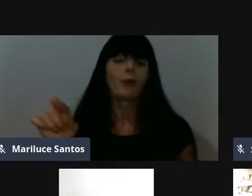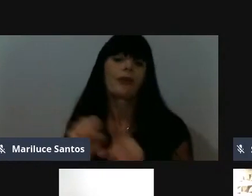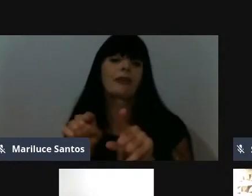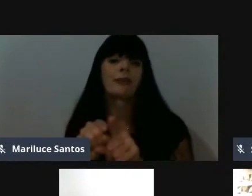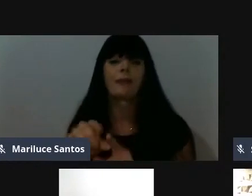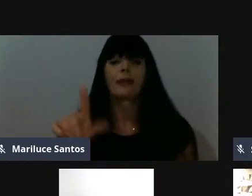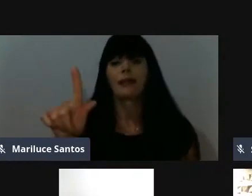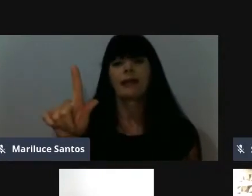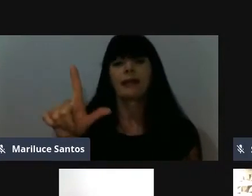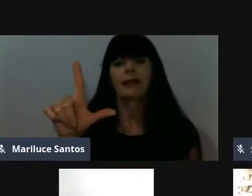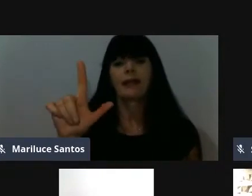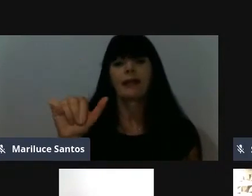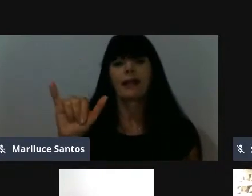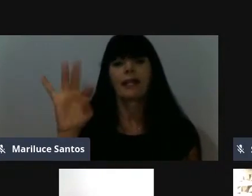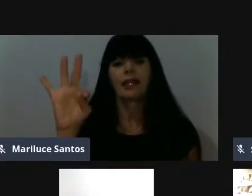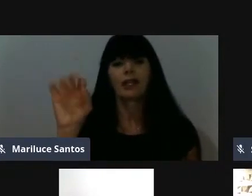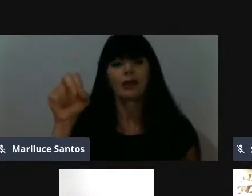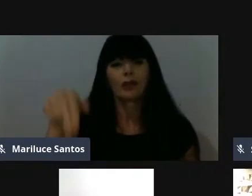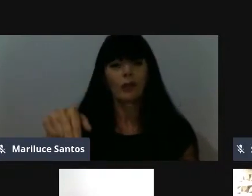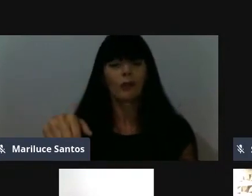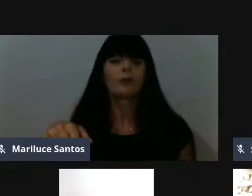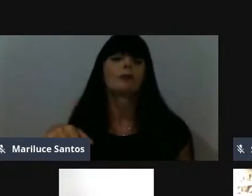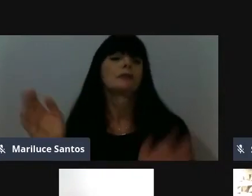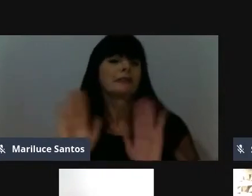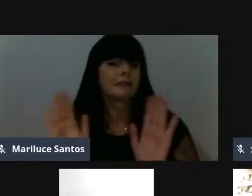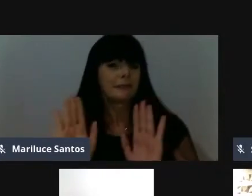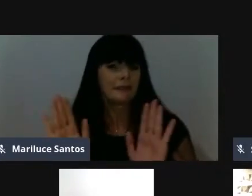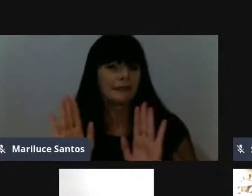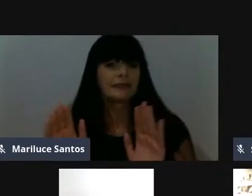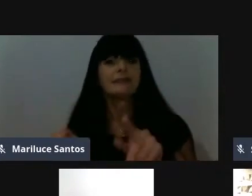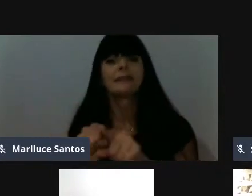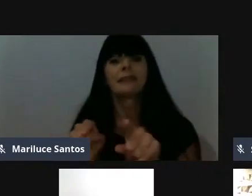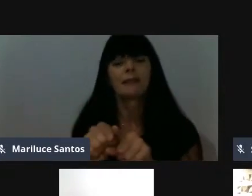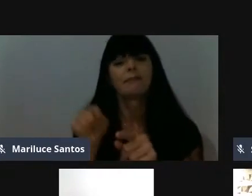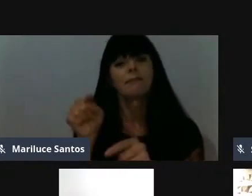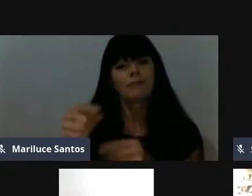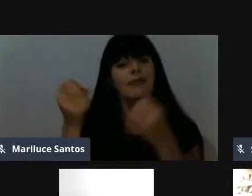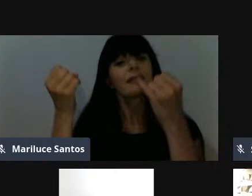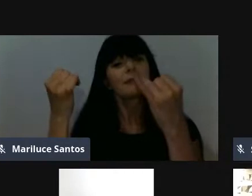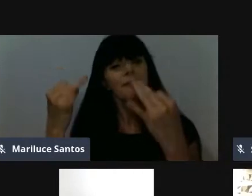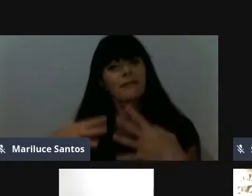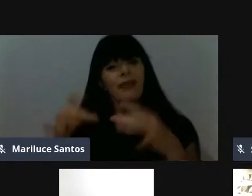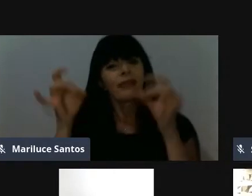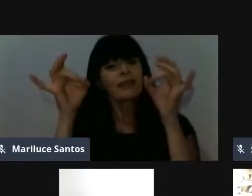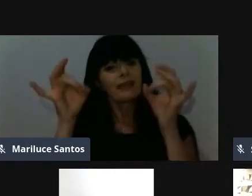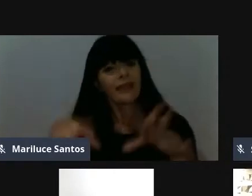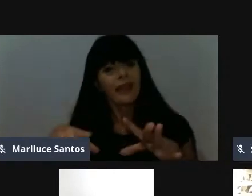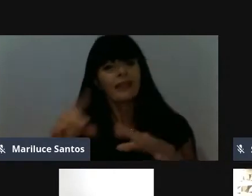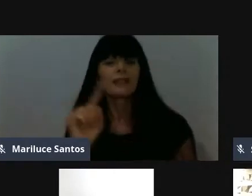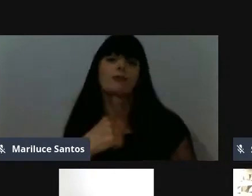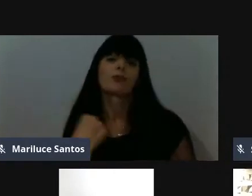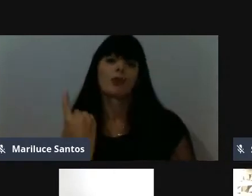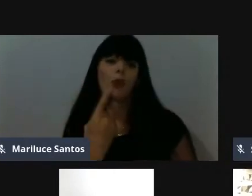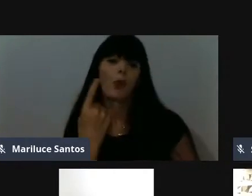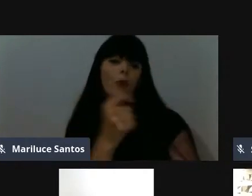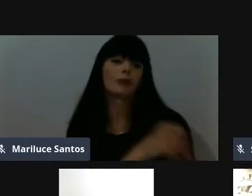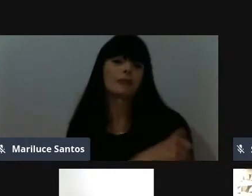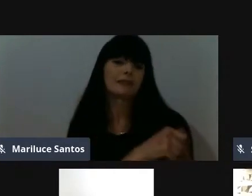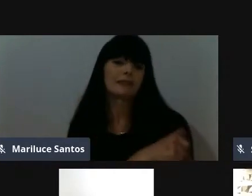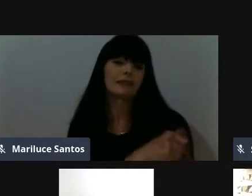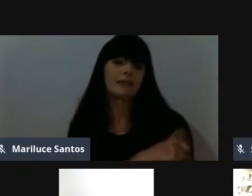se despedissem e nessa despedida, deixasse para os nossos alunos